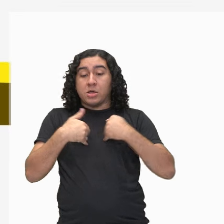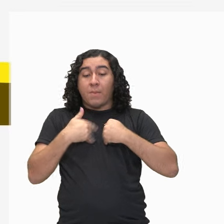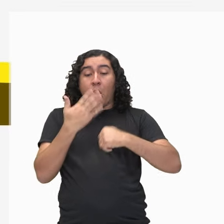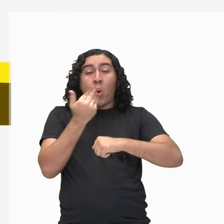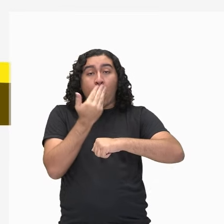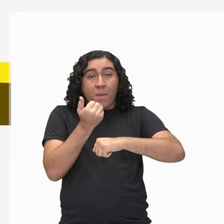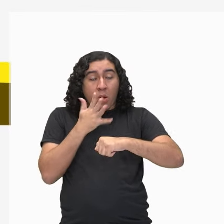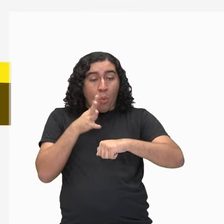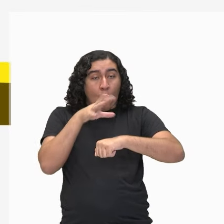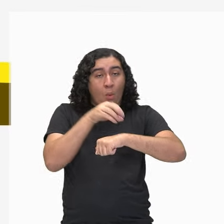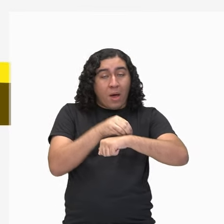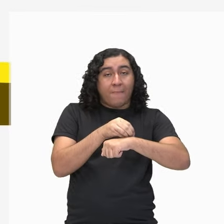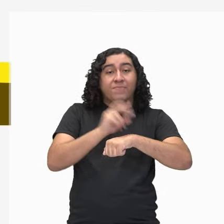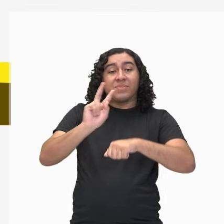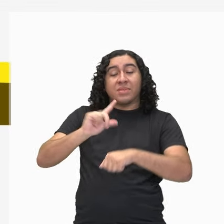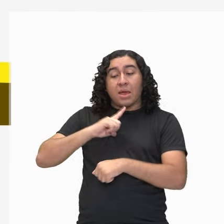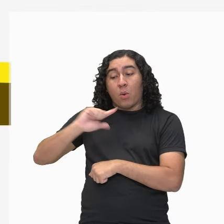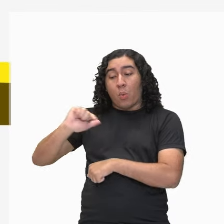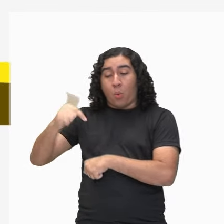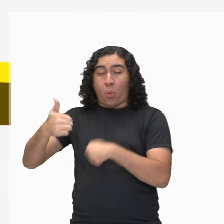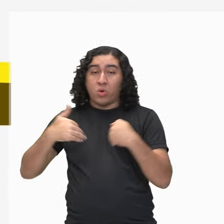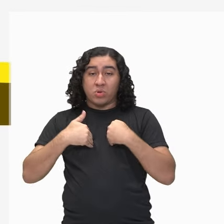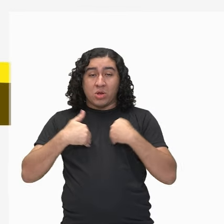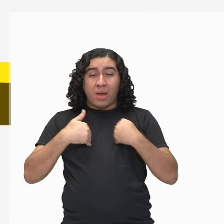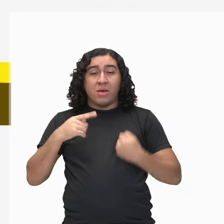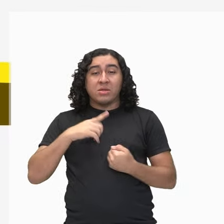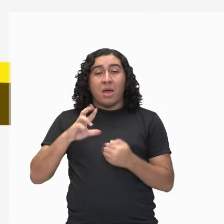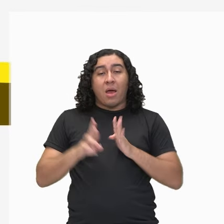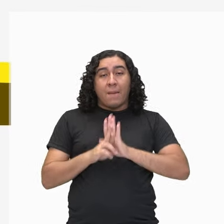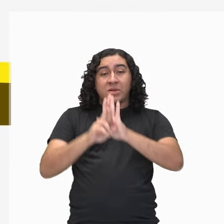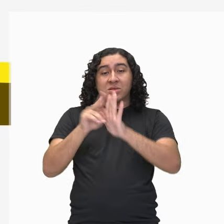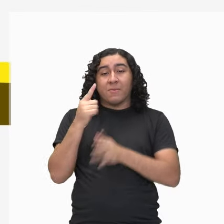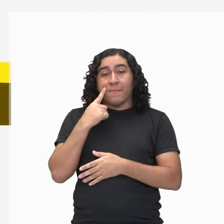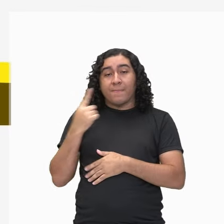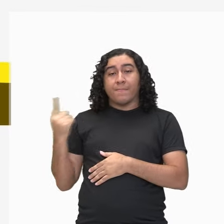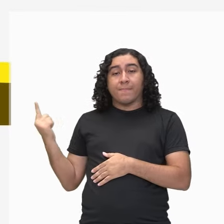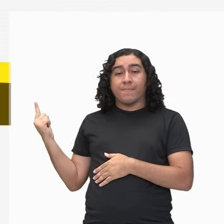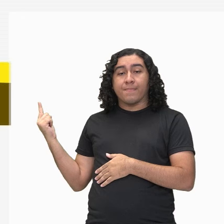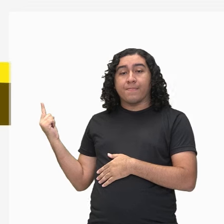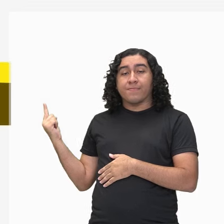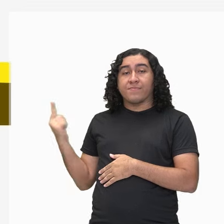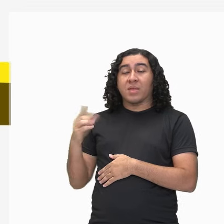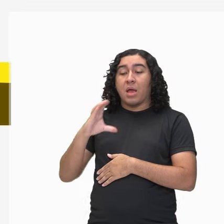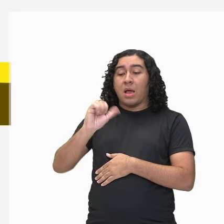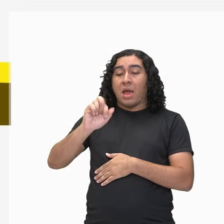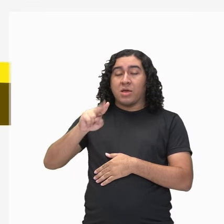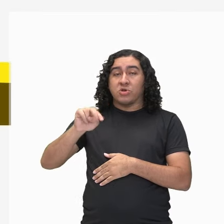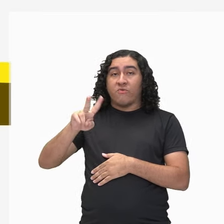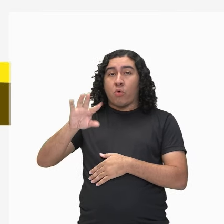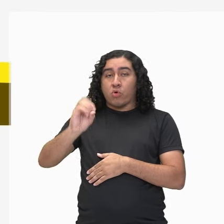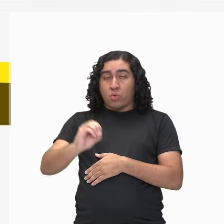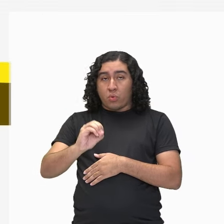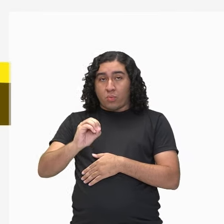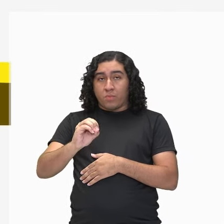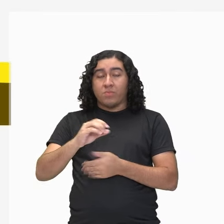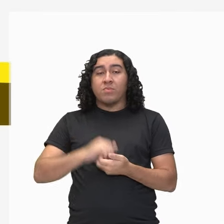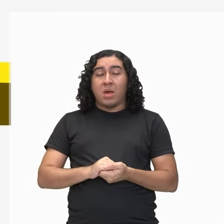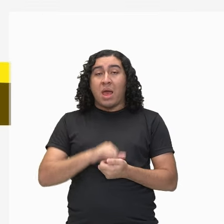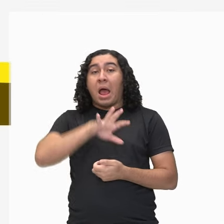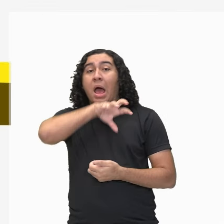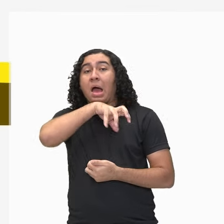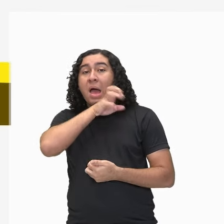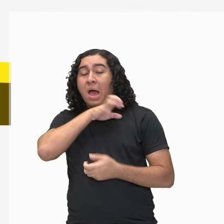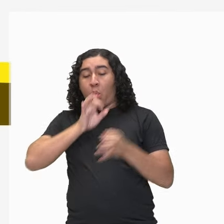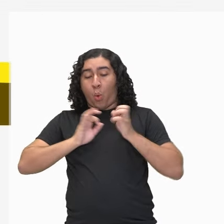consumidor secundário, a gente tem ali o representante, né? Um carnívoro, que é uma onça. Então a onça